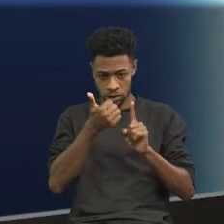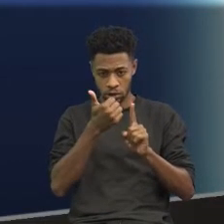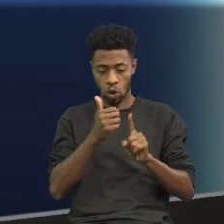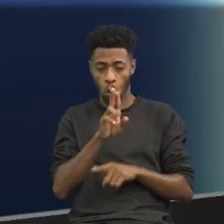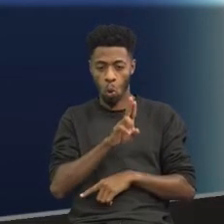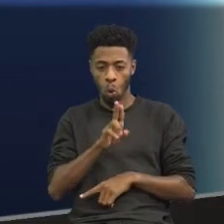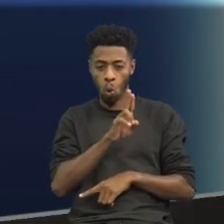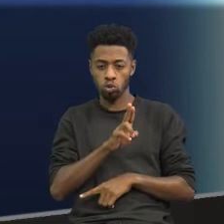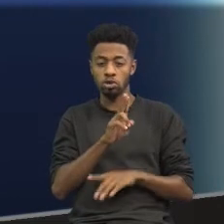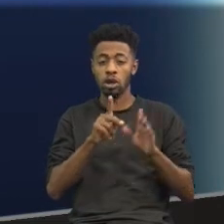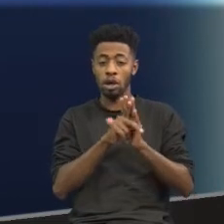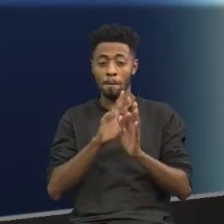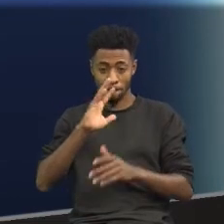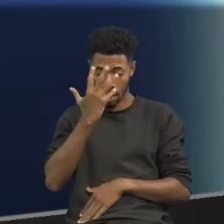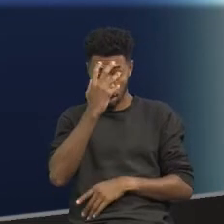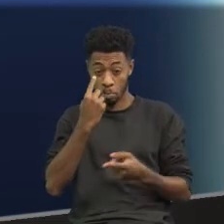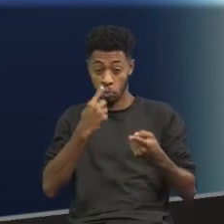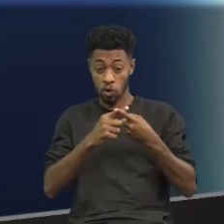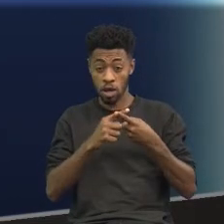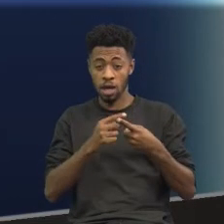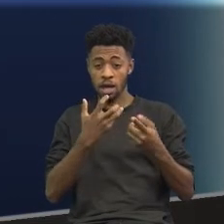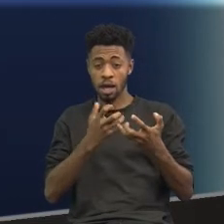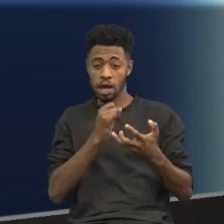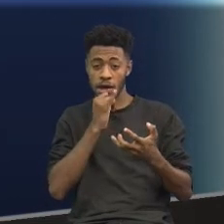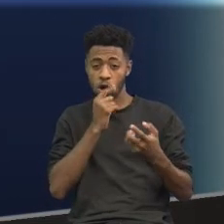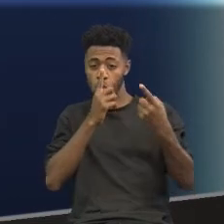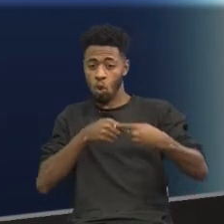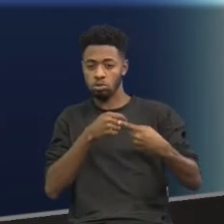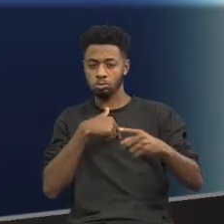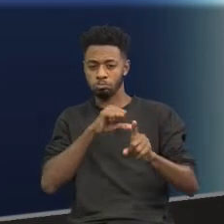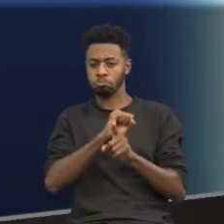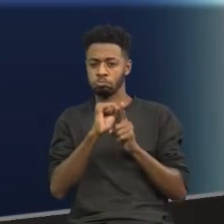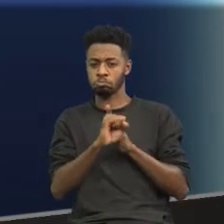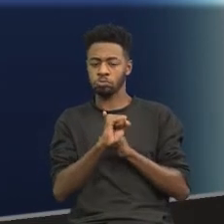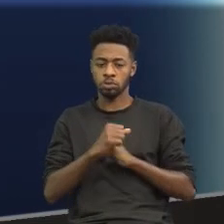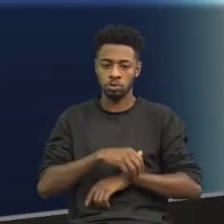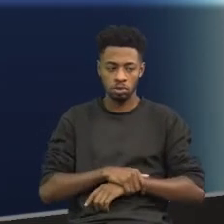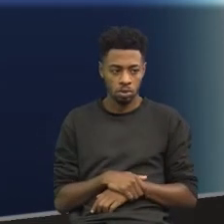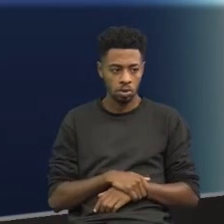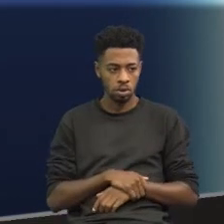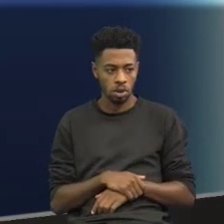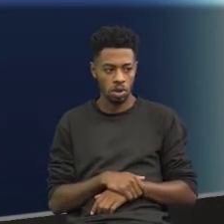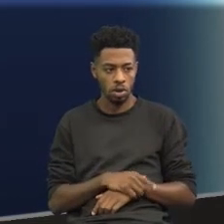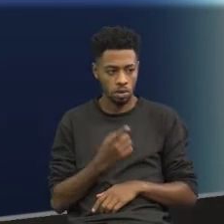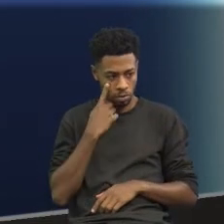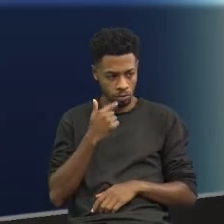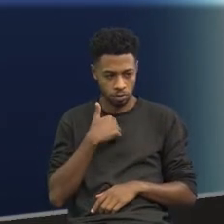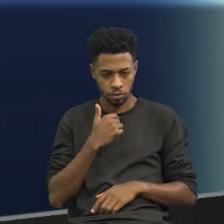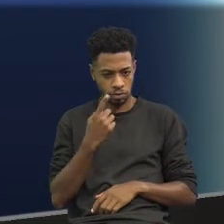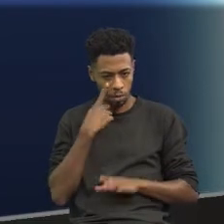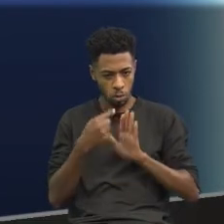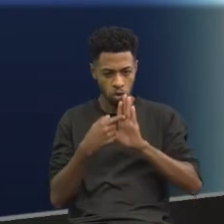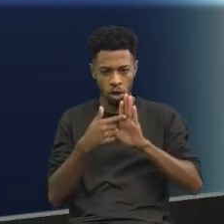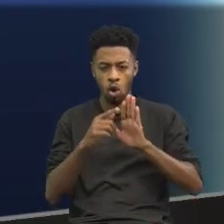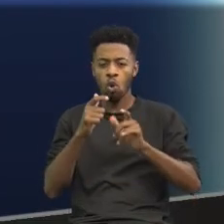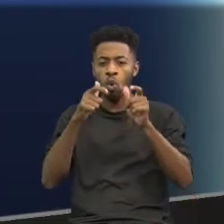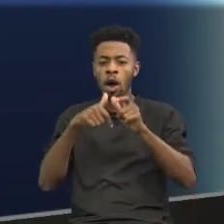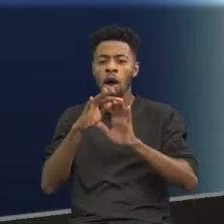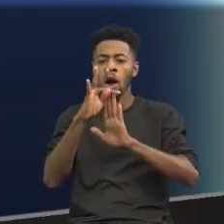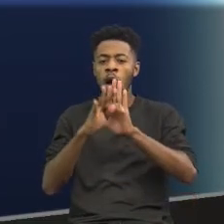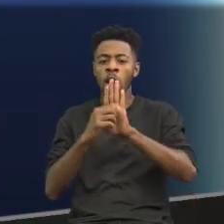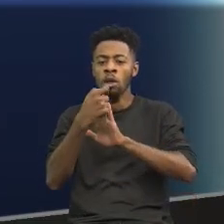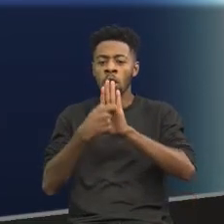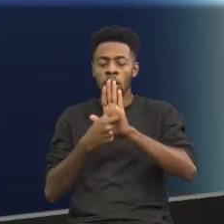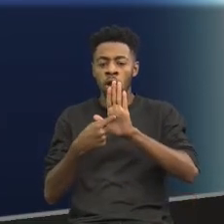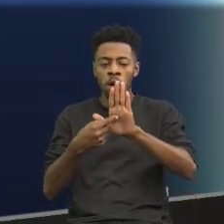Tem uma passagem aqui, né? Ele coloca assim para a gente, mais ou menos essa área aqui que eu vou delimitar para vocês, né? Ele coloca